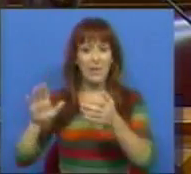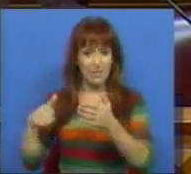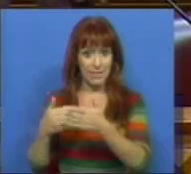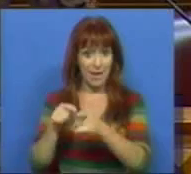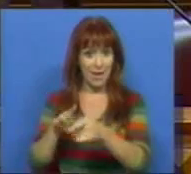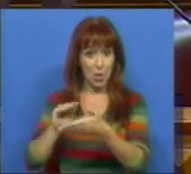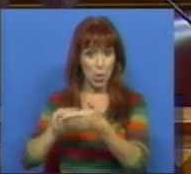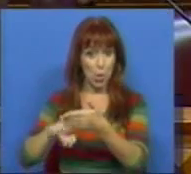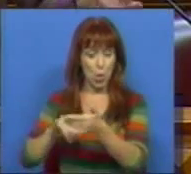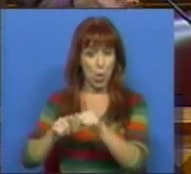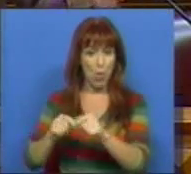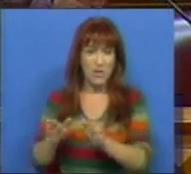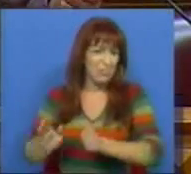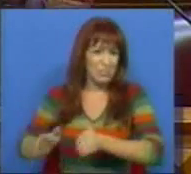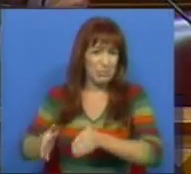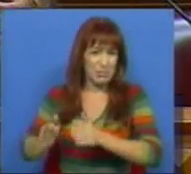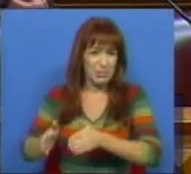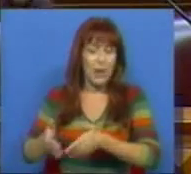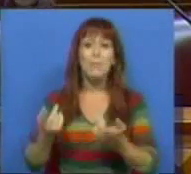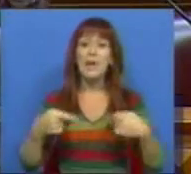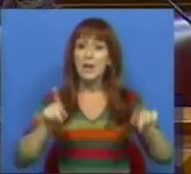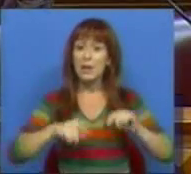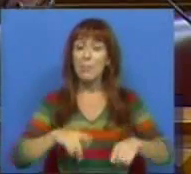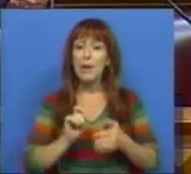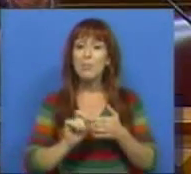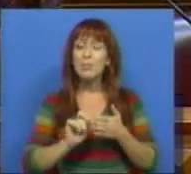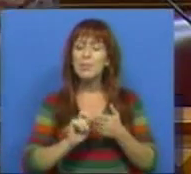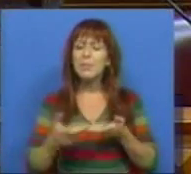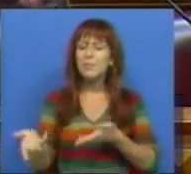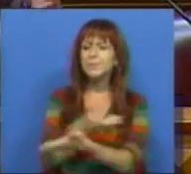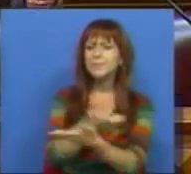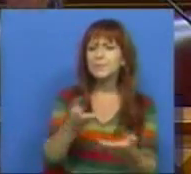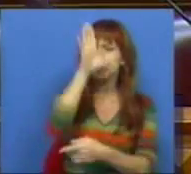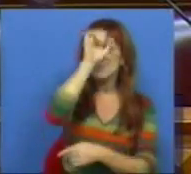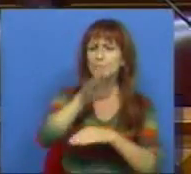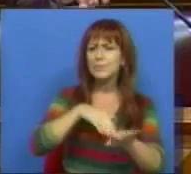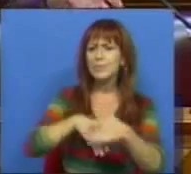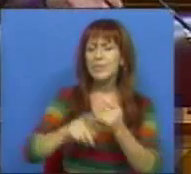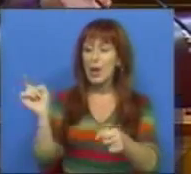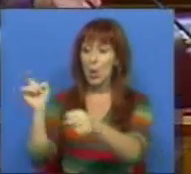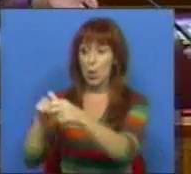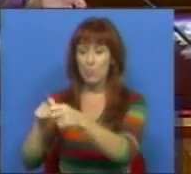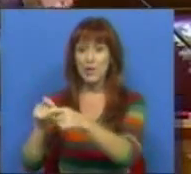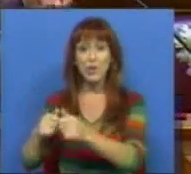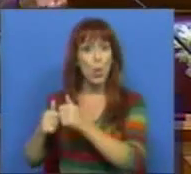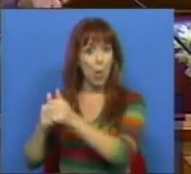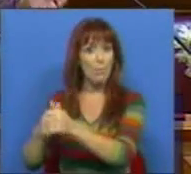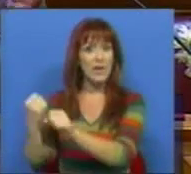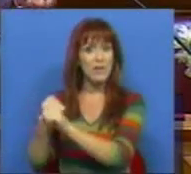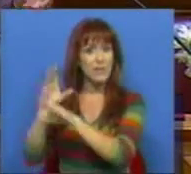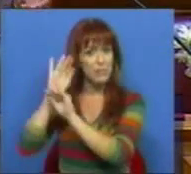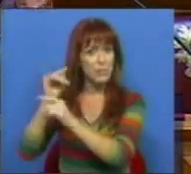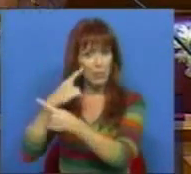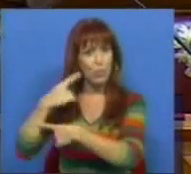torna estes contratos desnecessários mas também que tipo de relação estabelece o Estado com parceiros que têm cumprido serviço